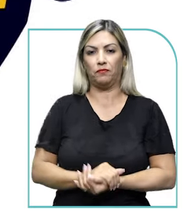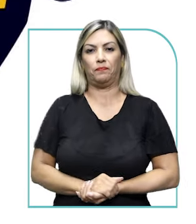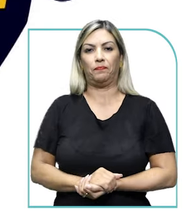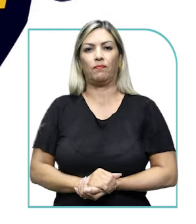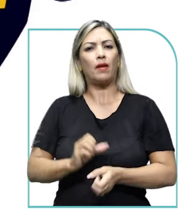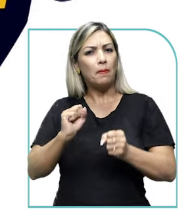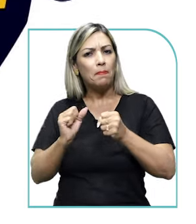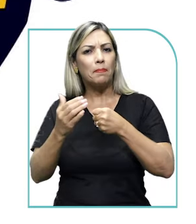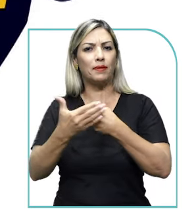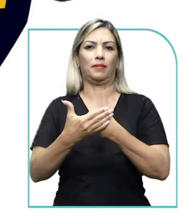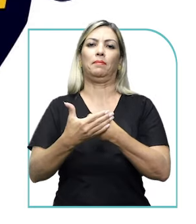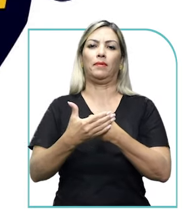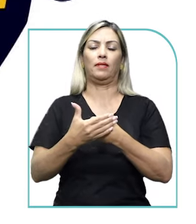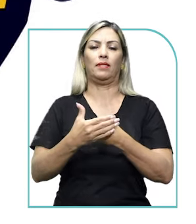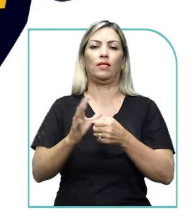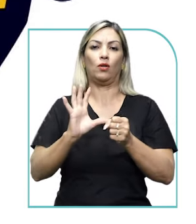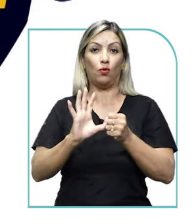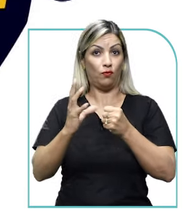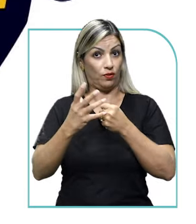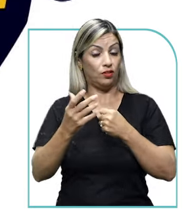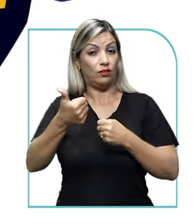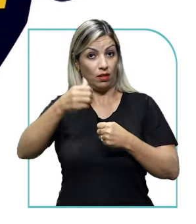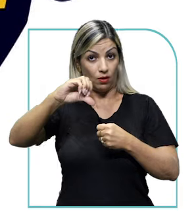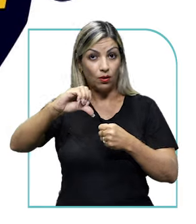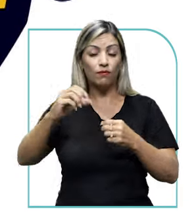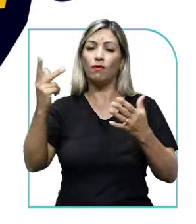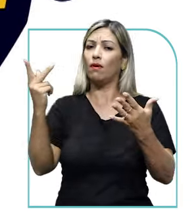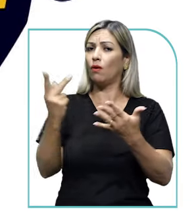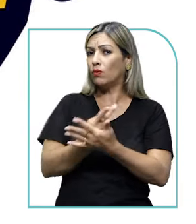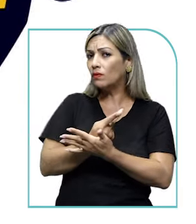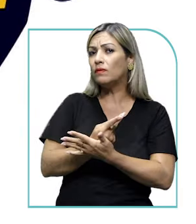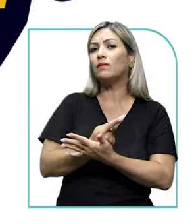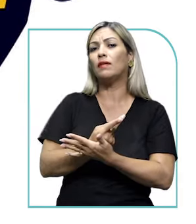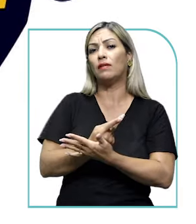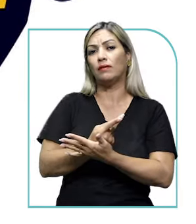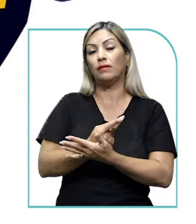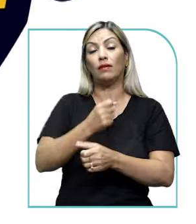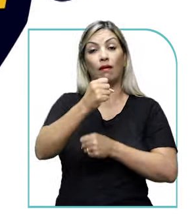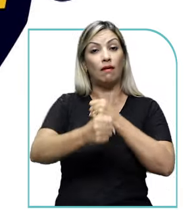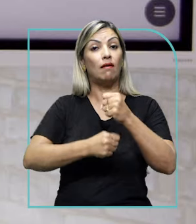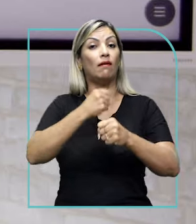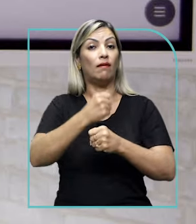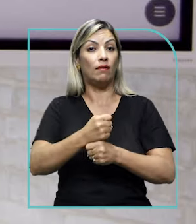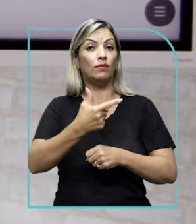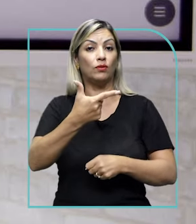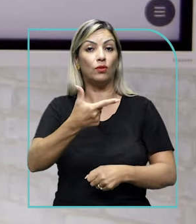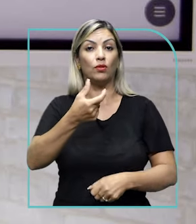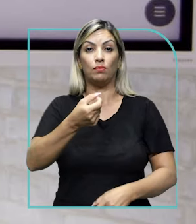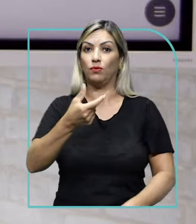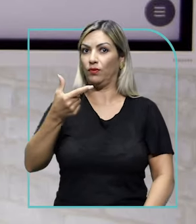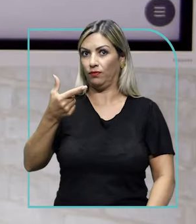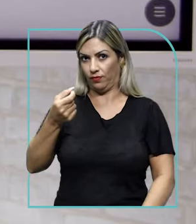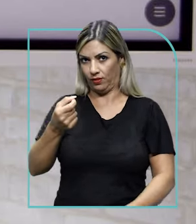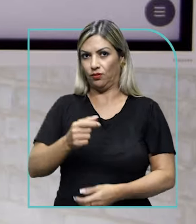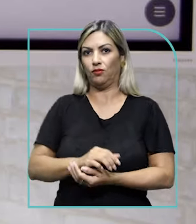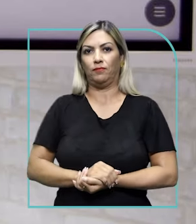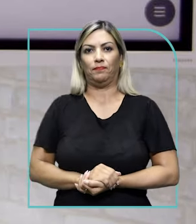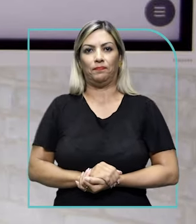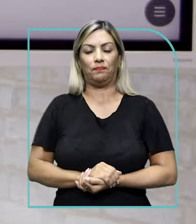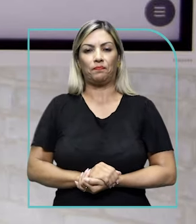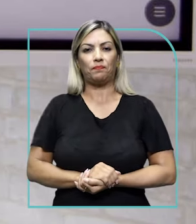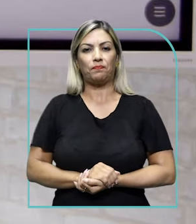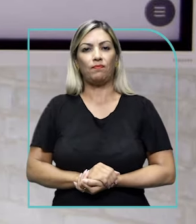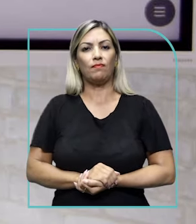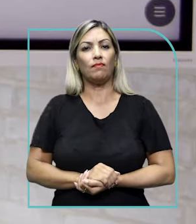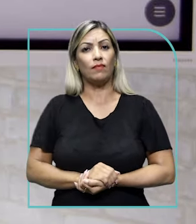né? A pandemia da Covid-19, ela acontece ali no ano de 2020, tá?